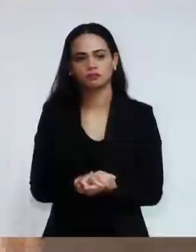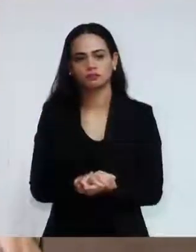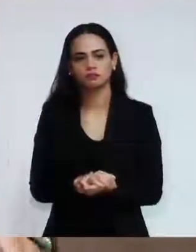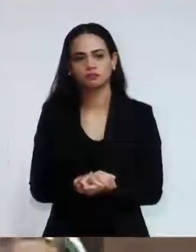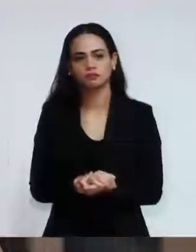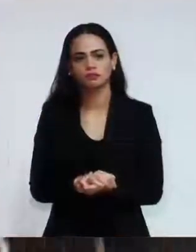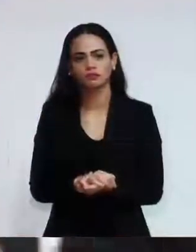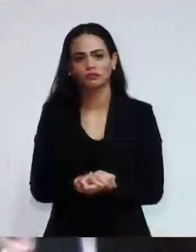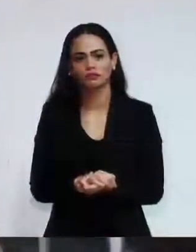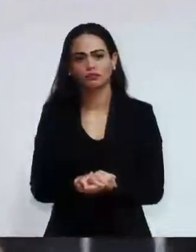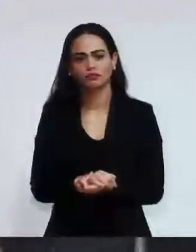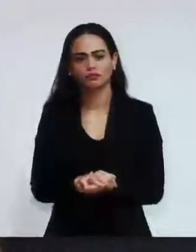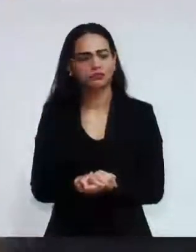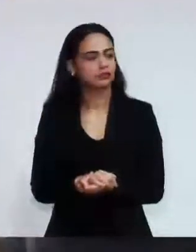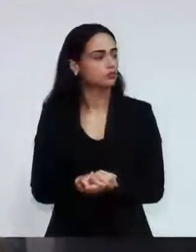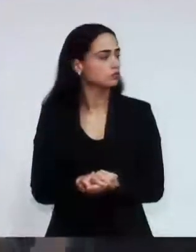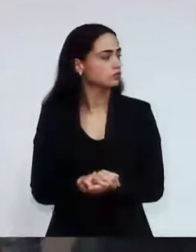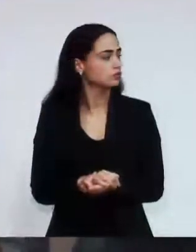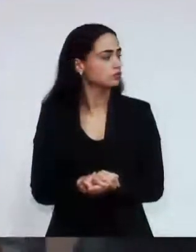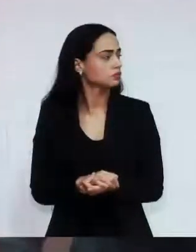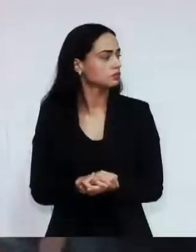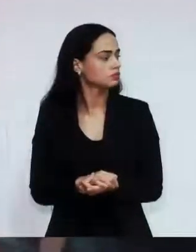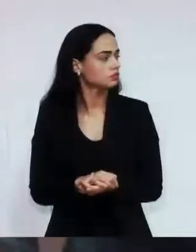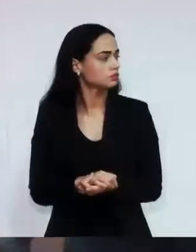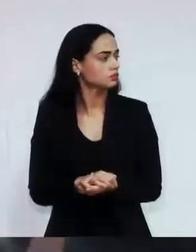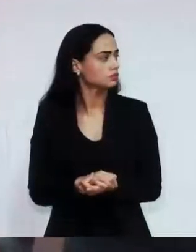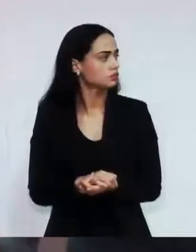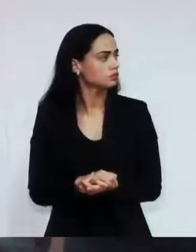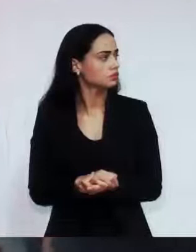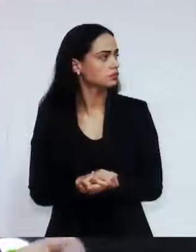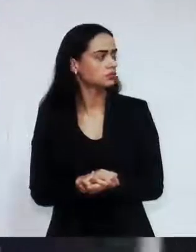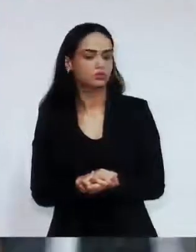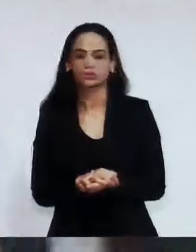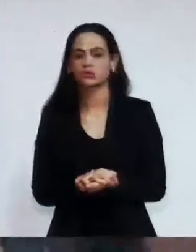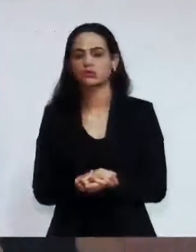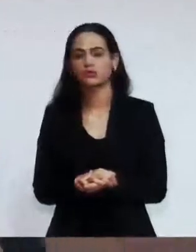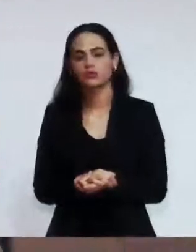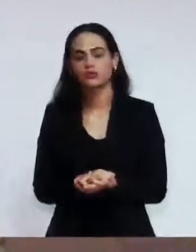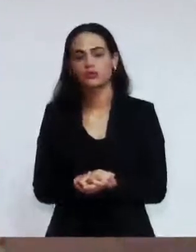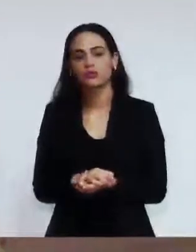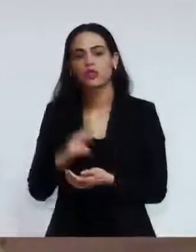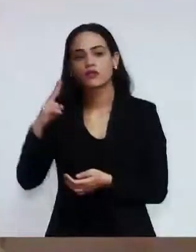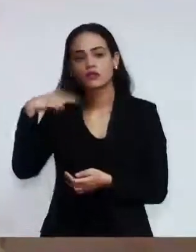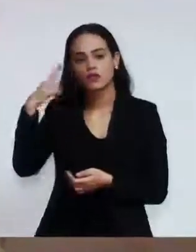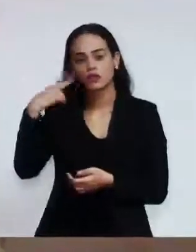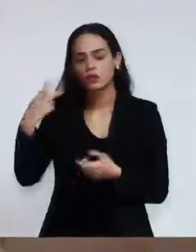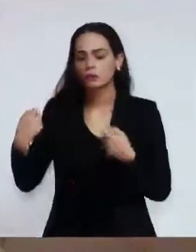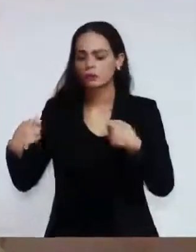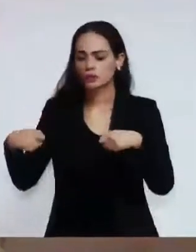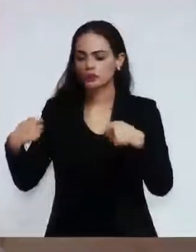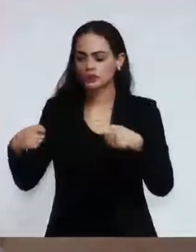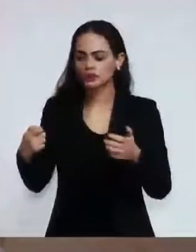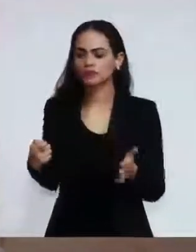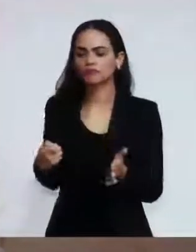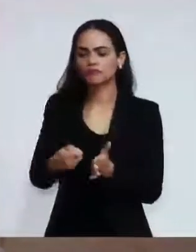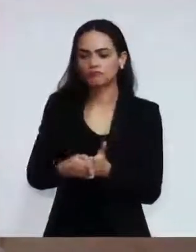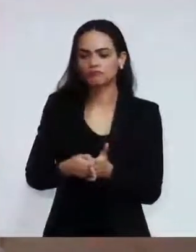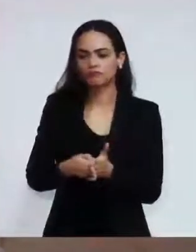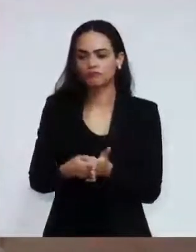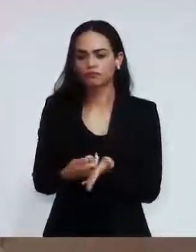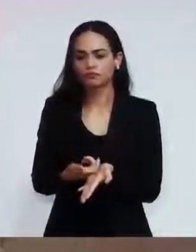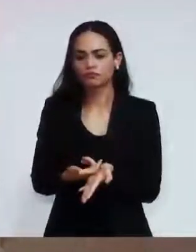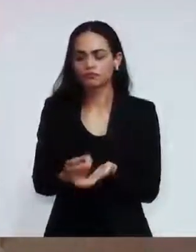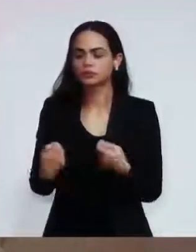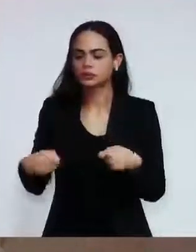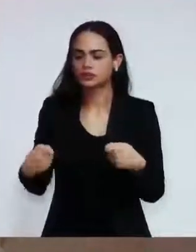o vereador não fazer isso em cima da pessoa, para ele não está bom. Me